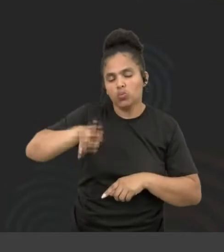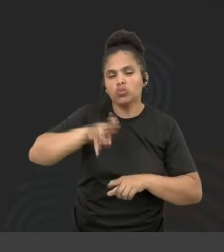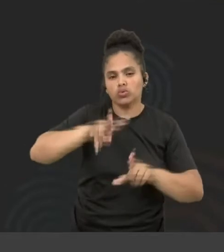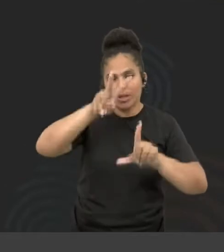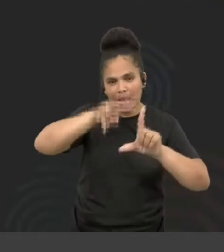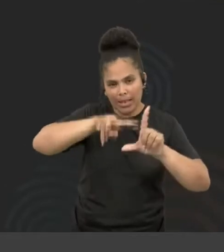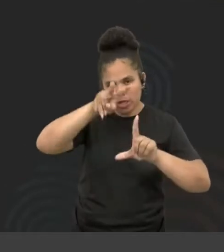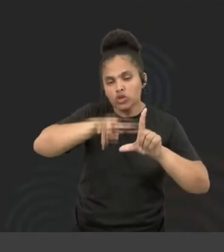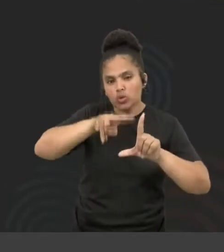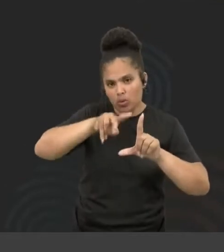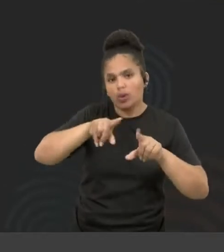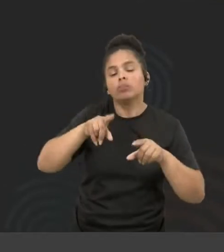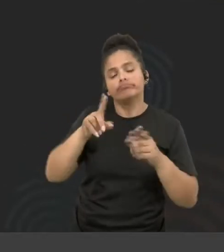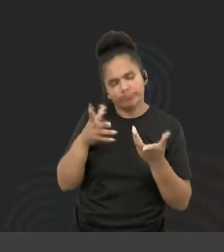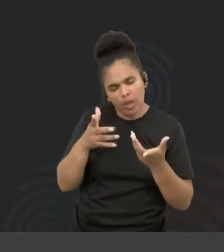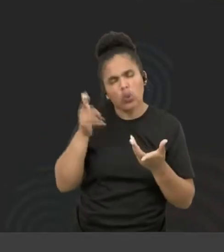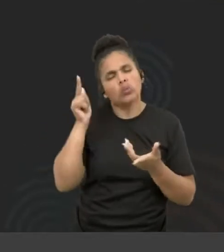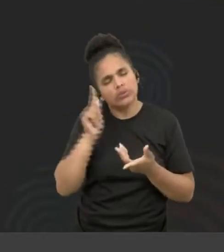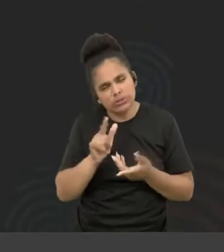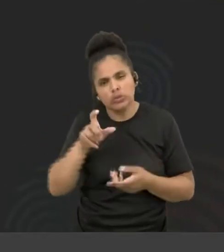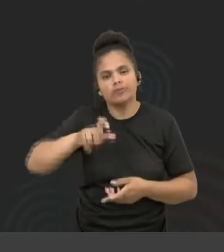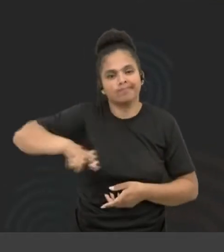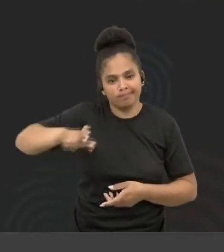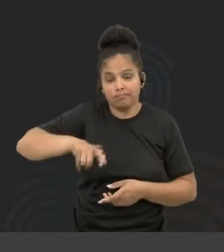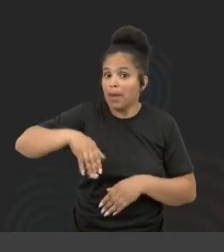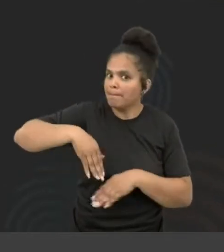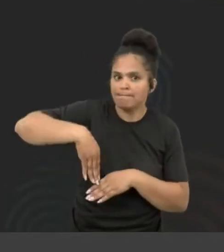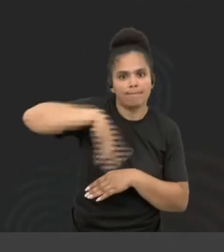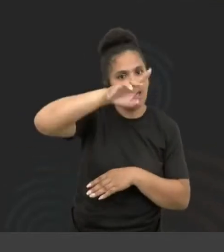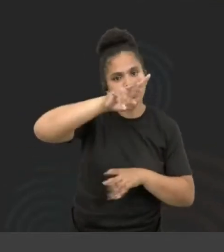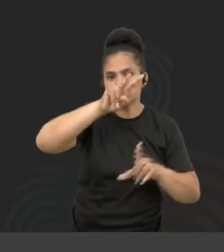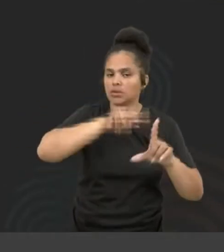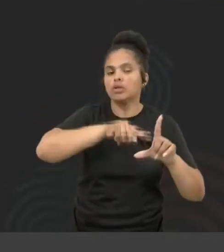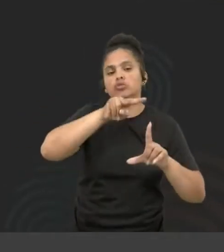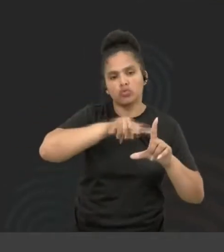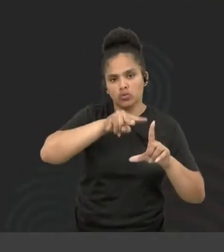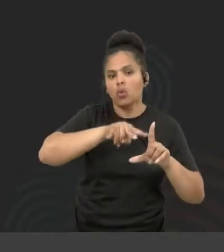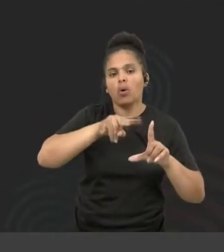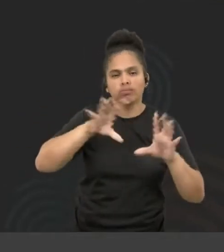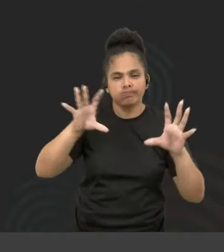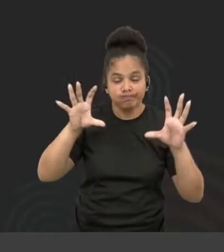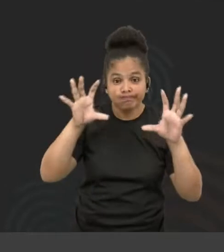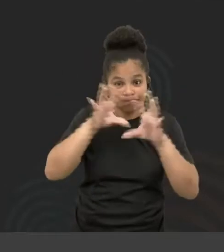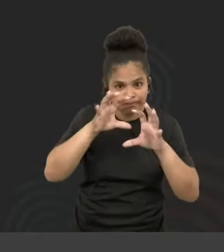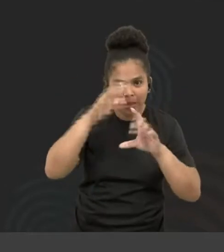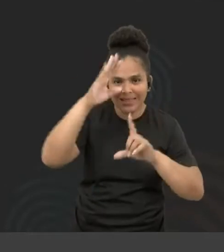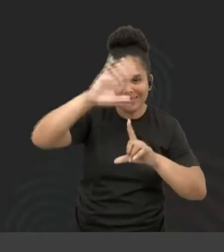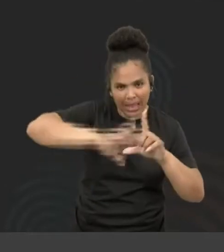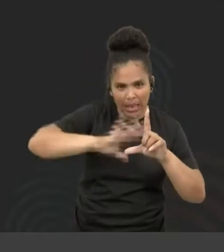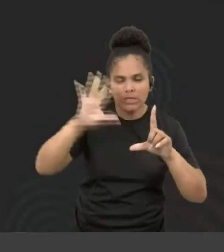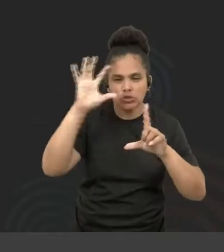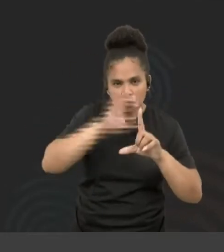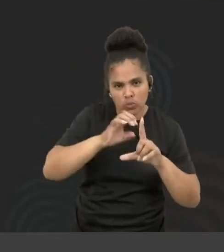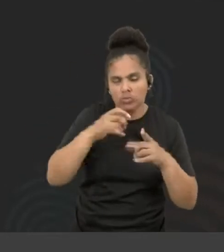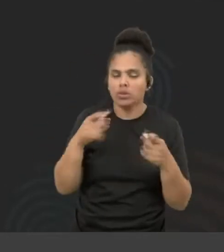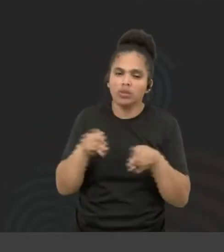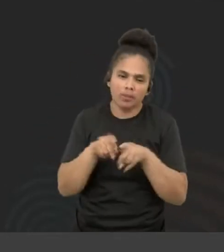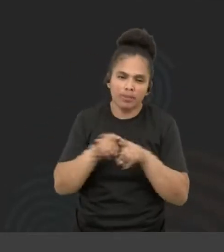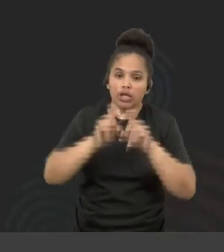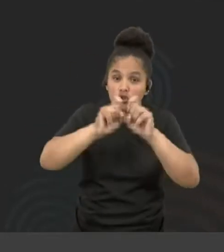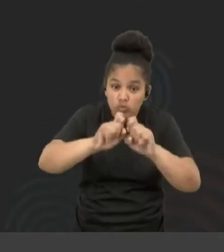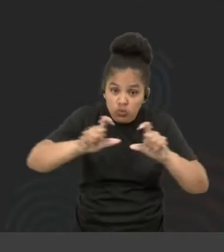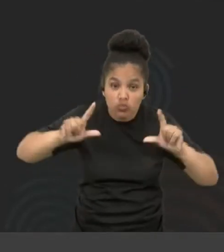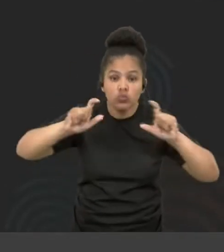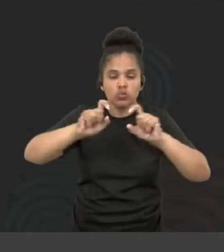consigo usar o mouse, mas em geral eu uso leitor de tela, modo escuro, e as lentes de aumento, Zoom, enfim.